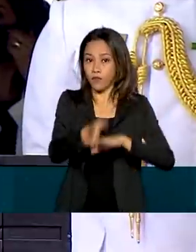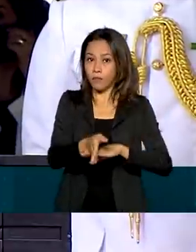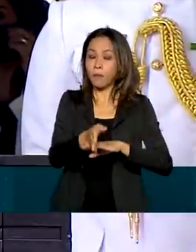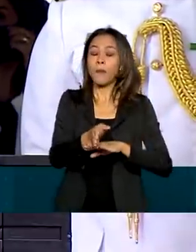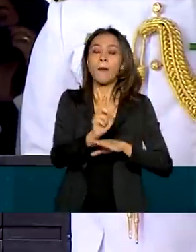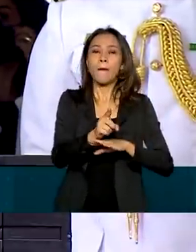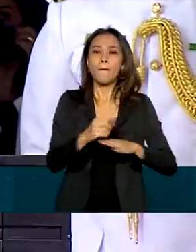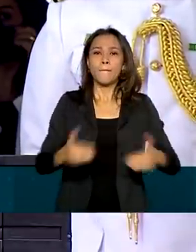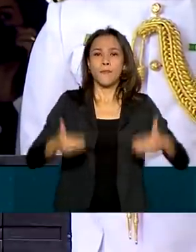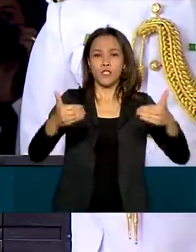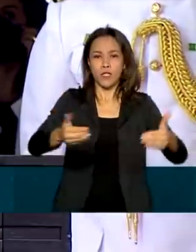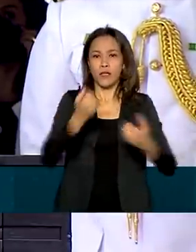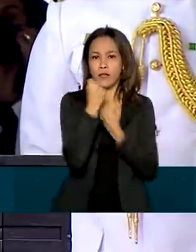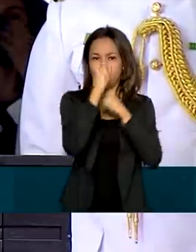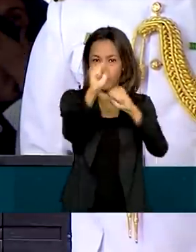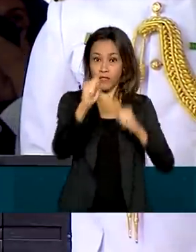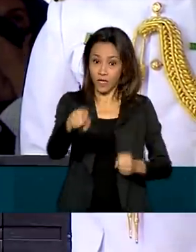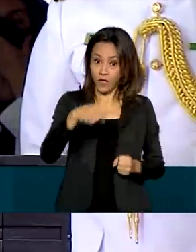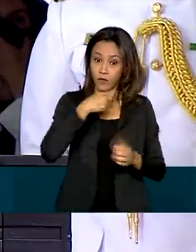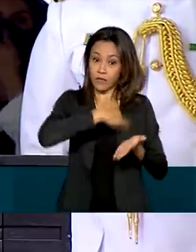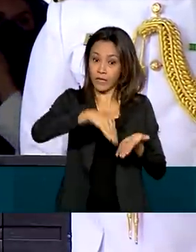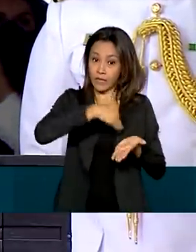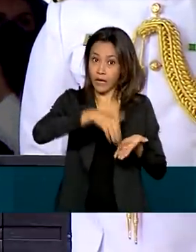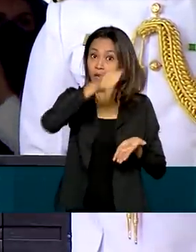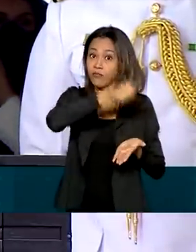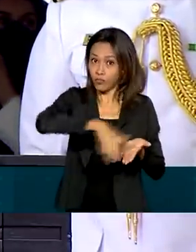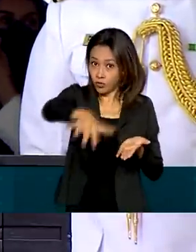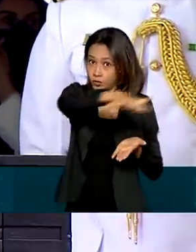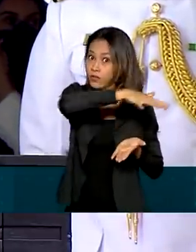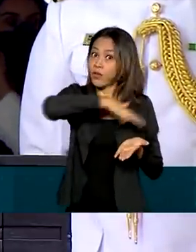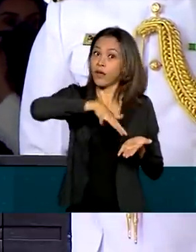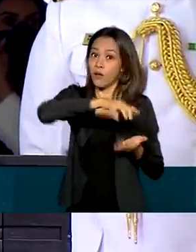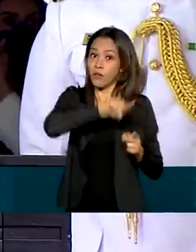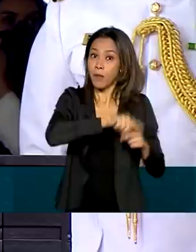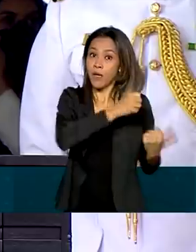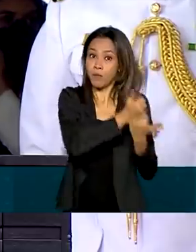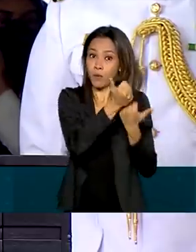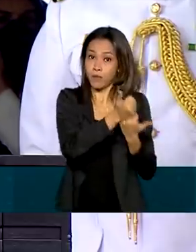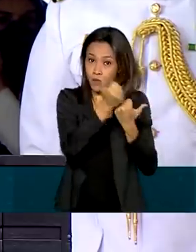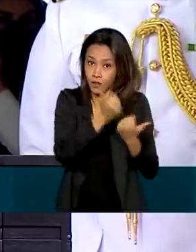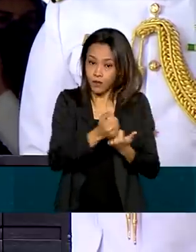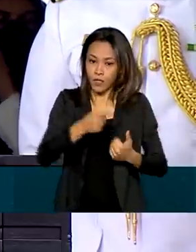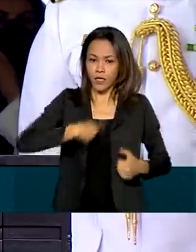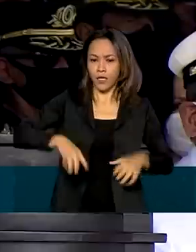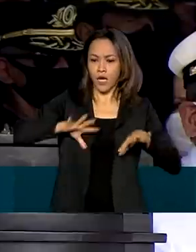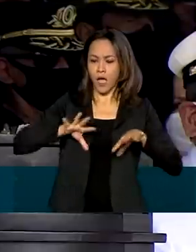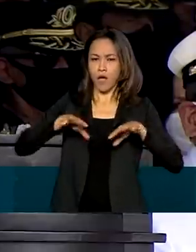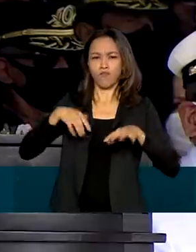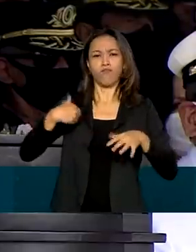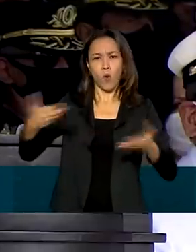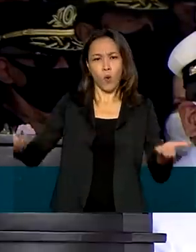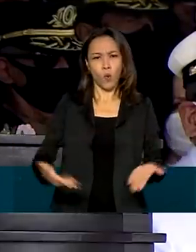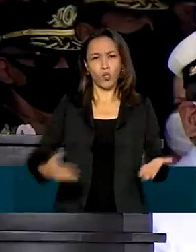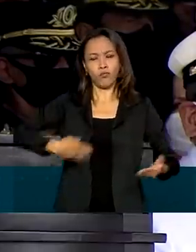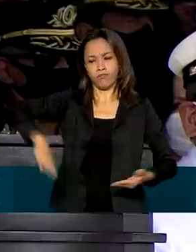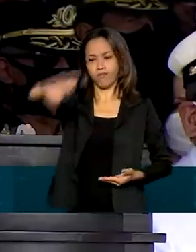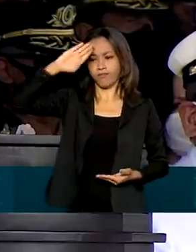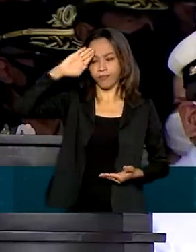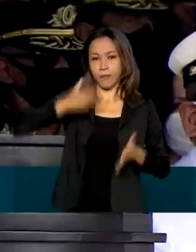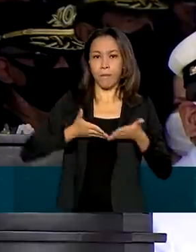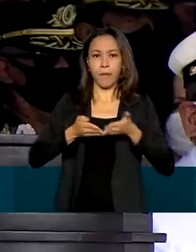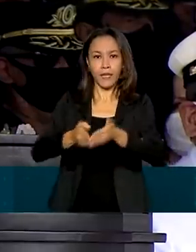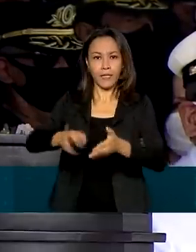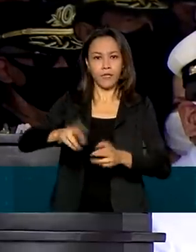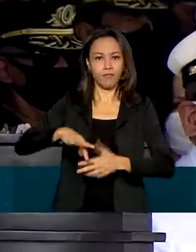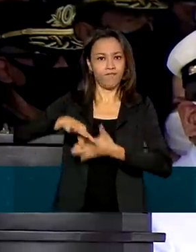foi assessor militar e secretário-geral. Ao assumir o comando da Marinha do Brasil, disse que pretende continuar